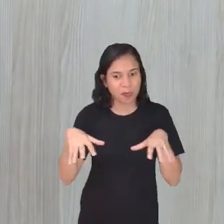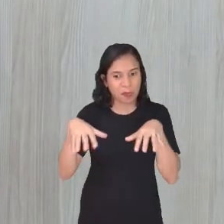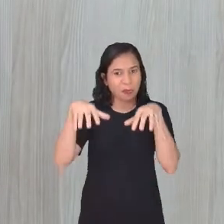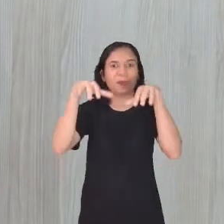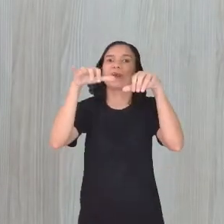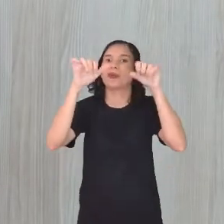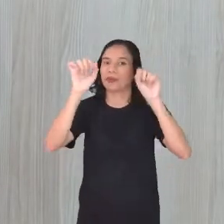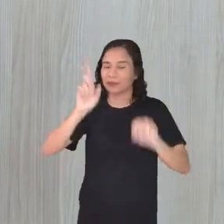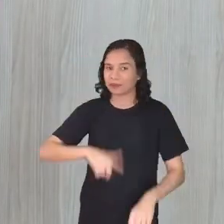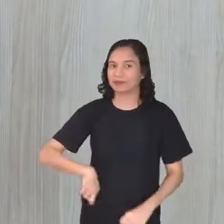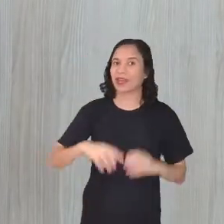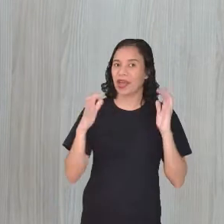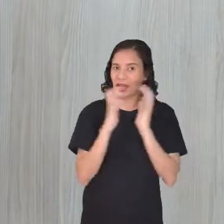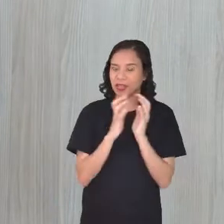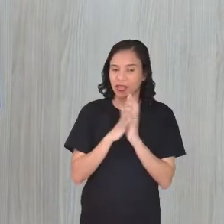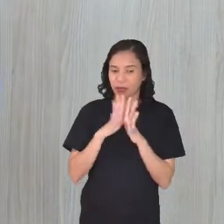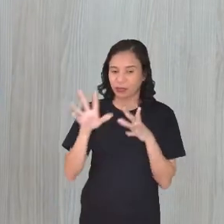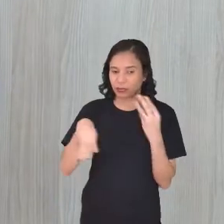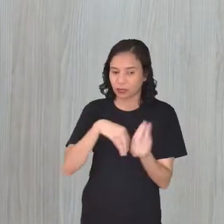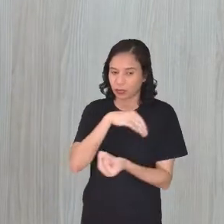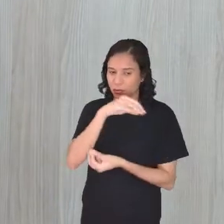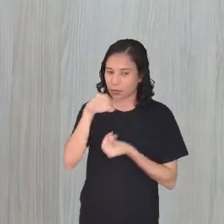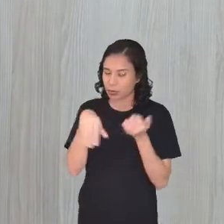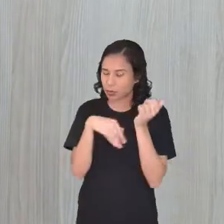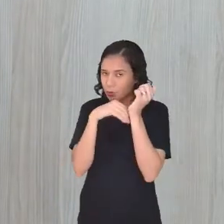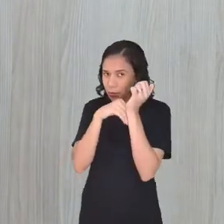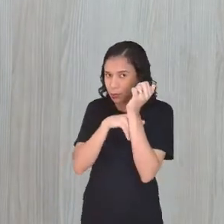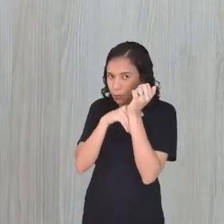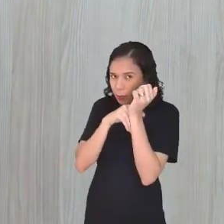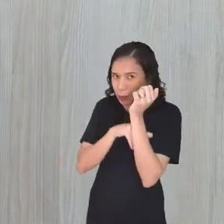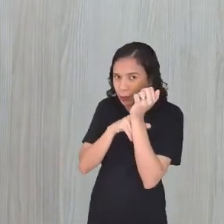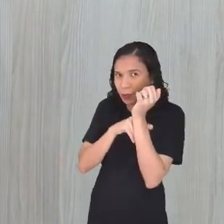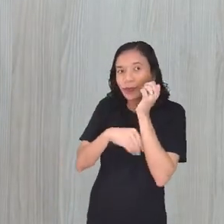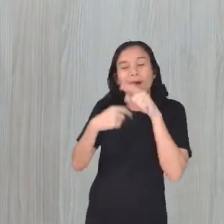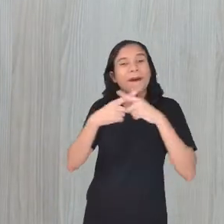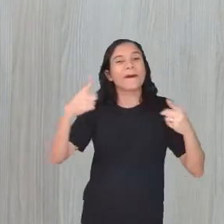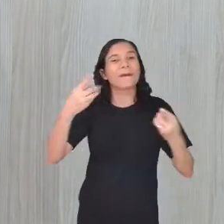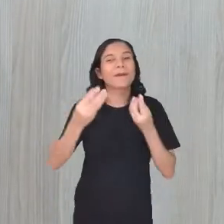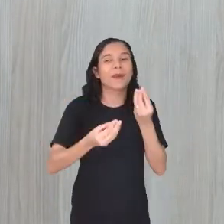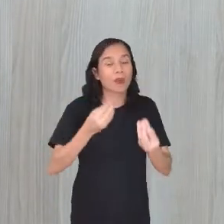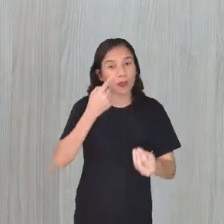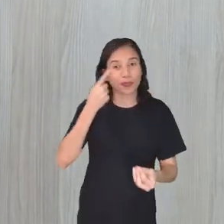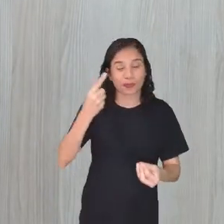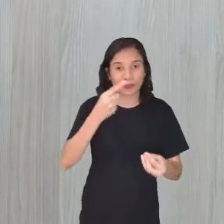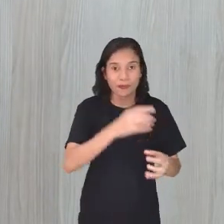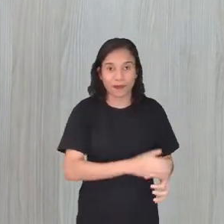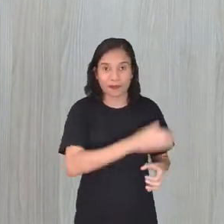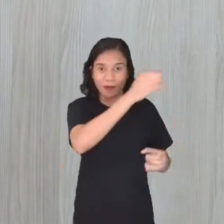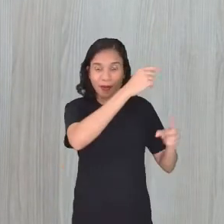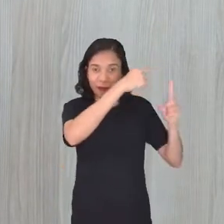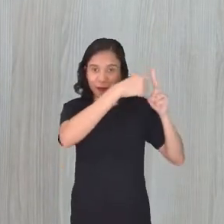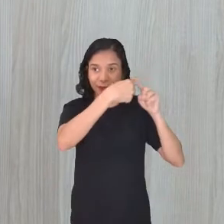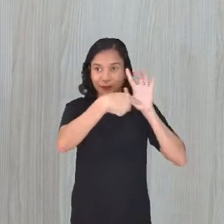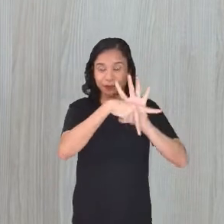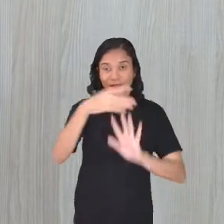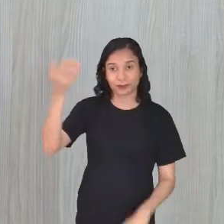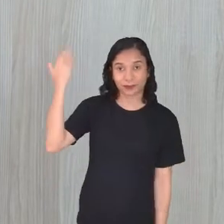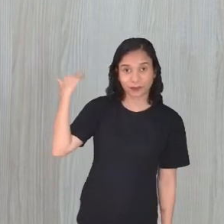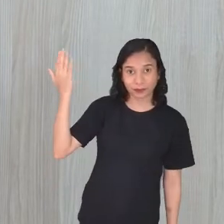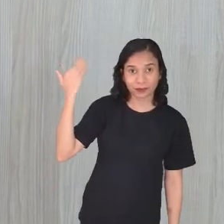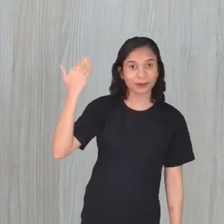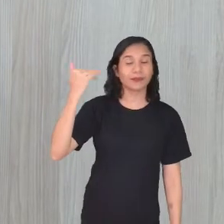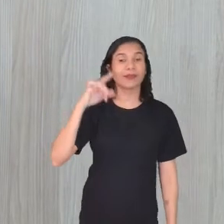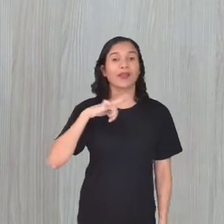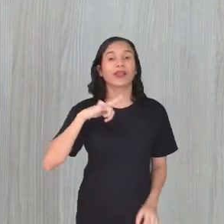né? Recife é todo misterioso. Mas essa Cruz do Patrão, como a professora Vanessa disse, na época,